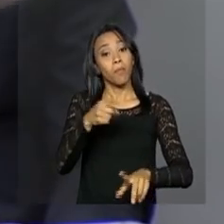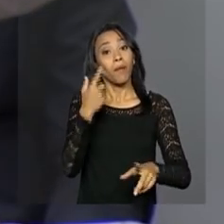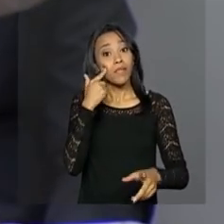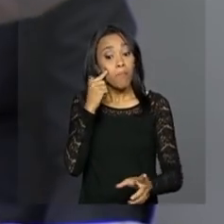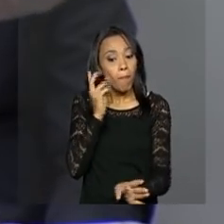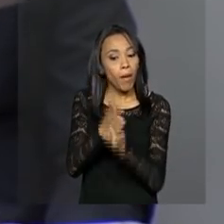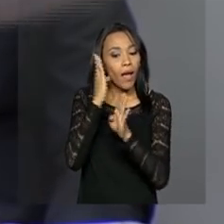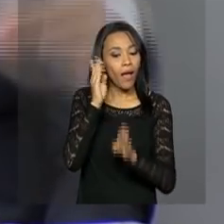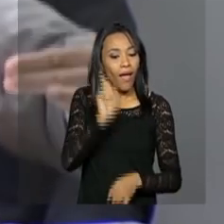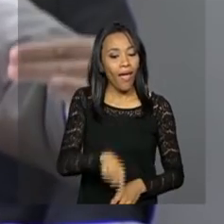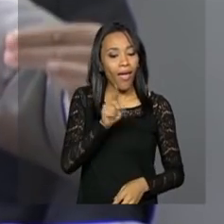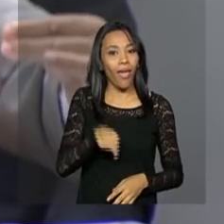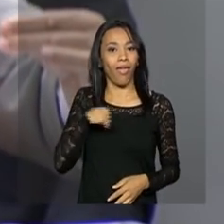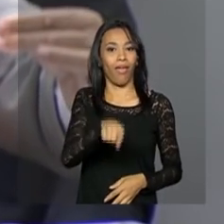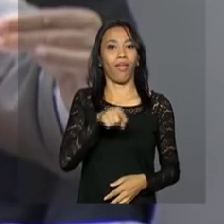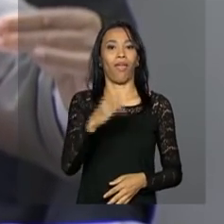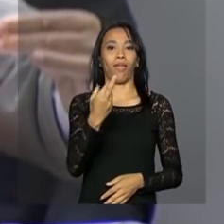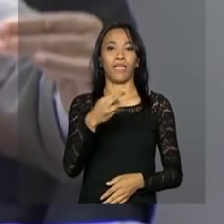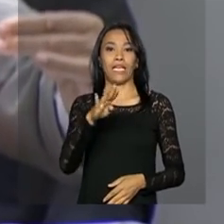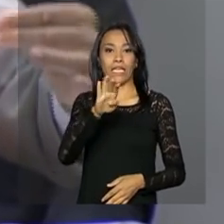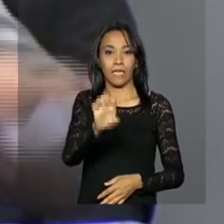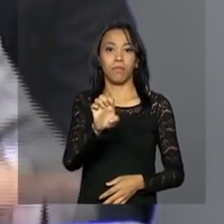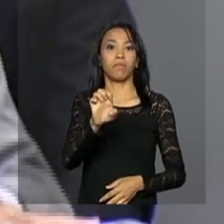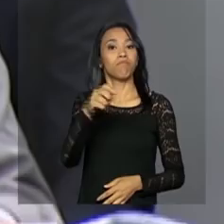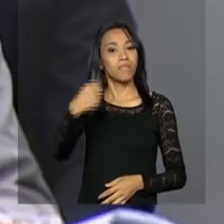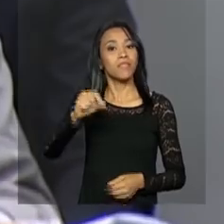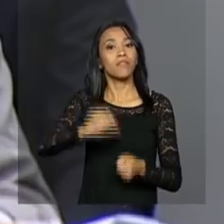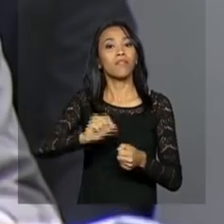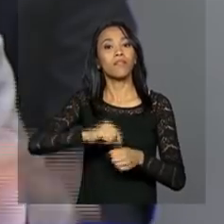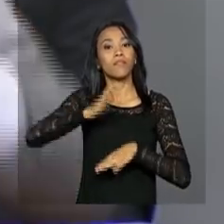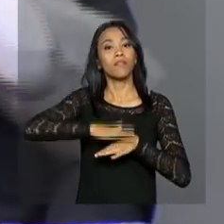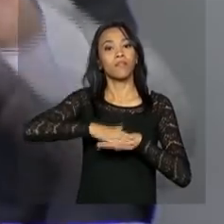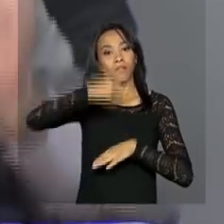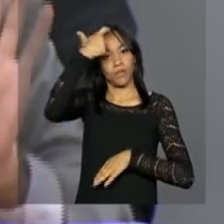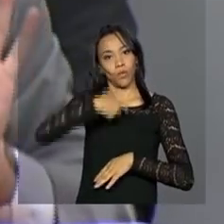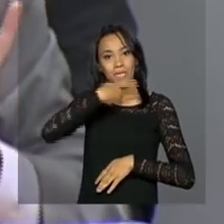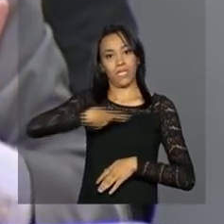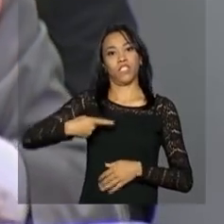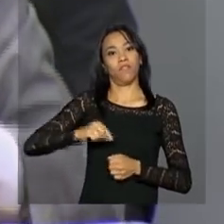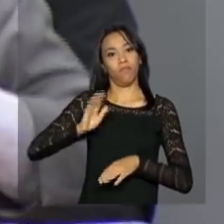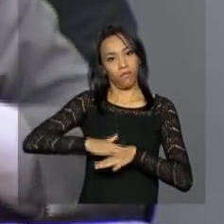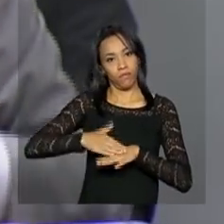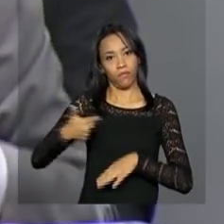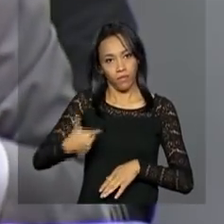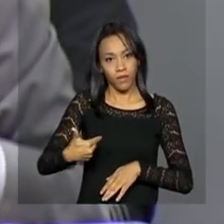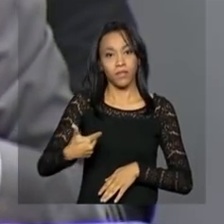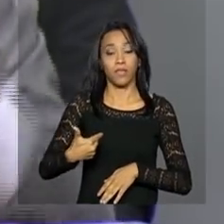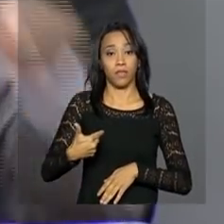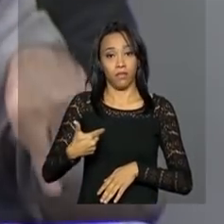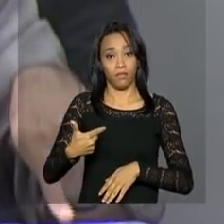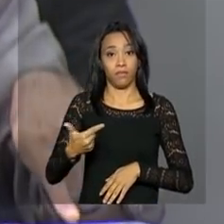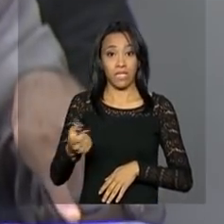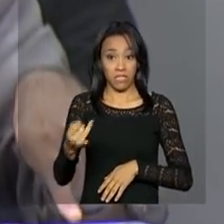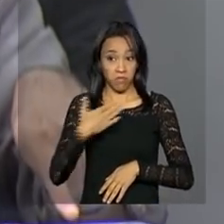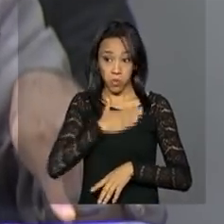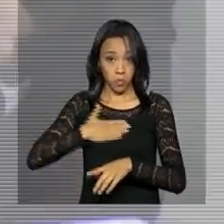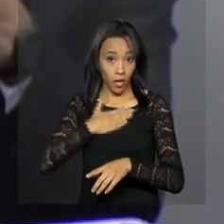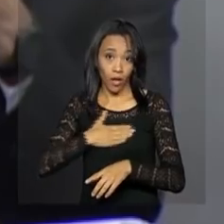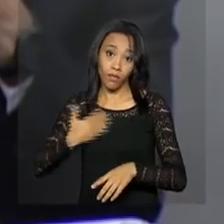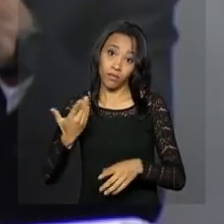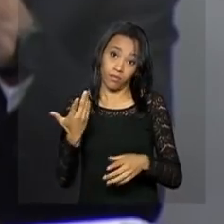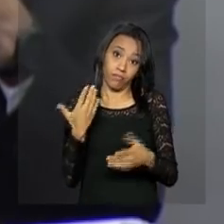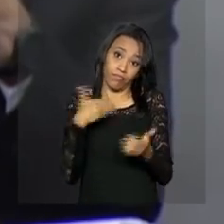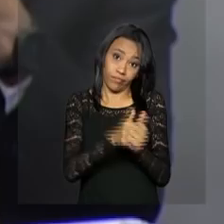necessário que tenhamos um ato do presidente da República. É o que diz a Constituição. Se desagrada alguém, que se mude a Constituição. Não é o que está dito.